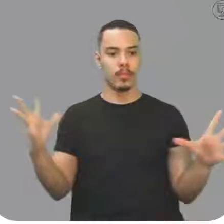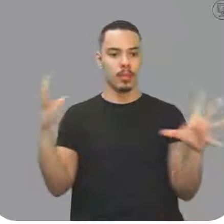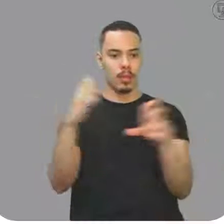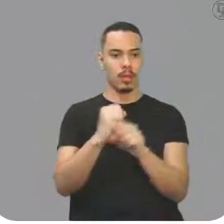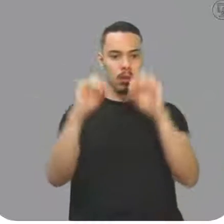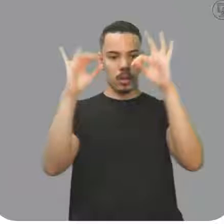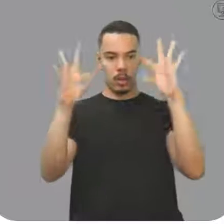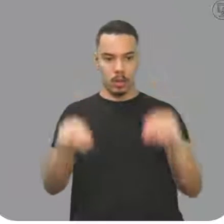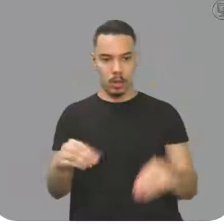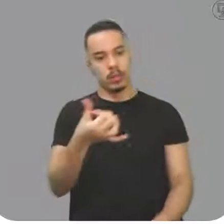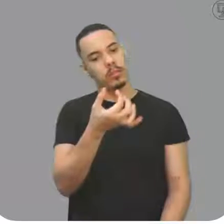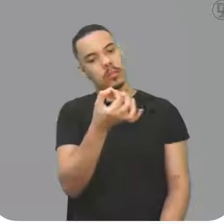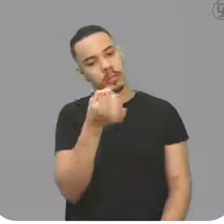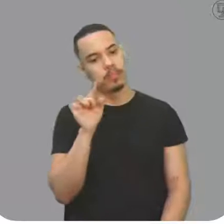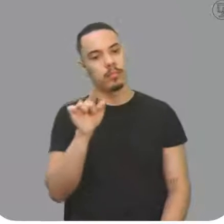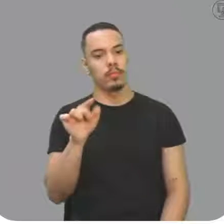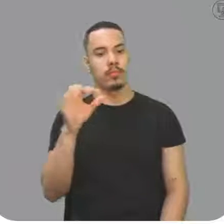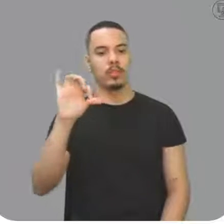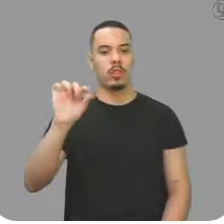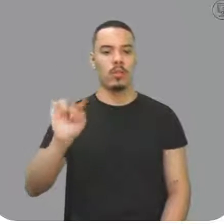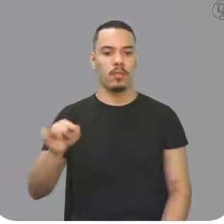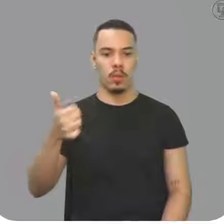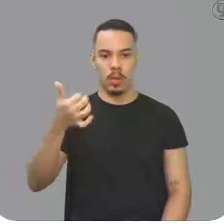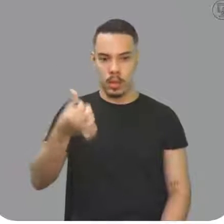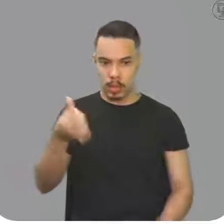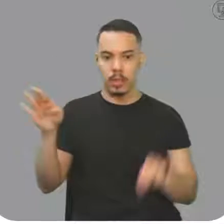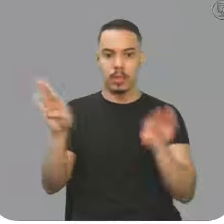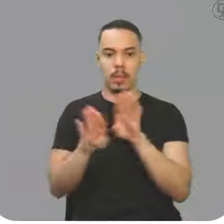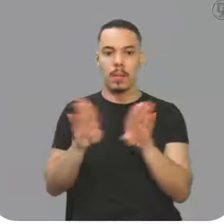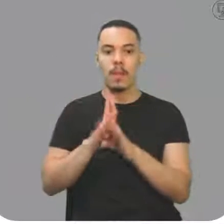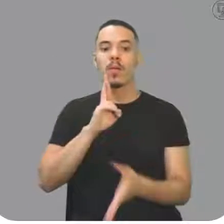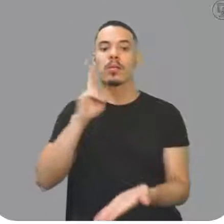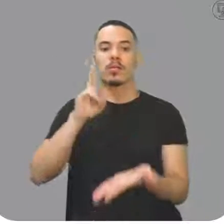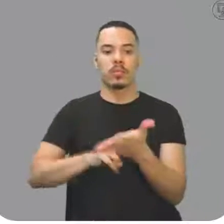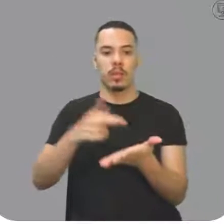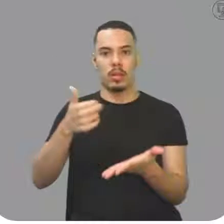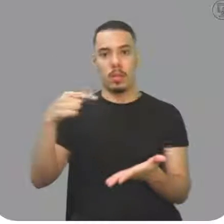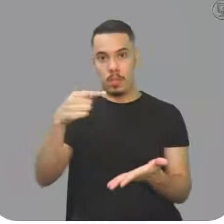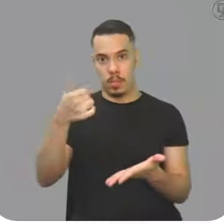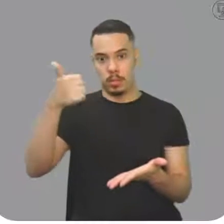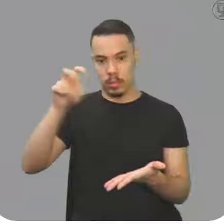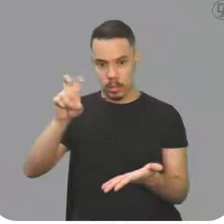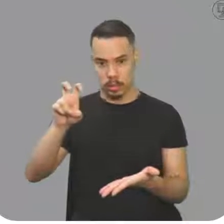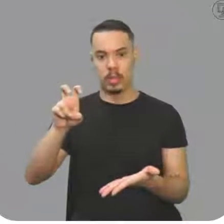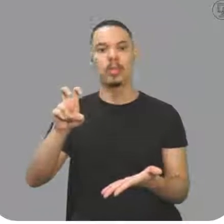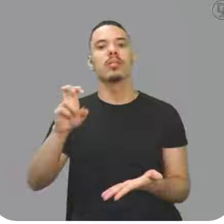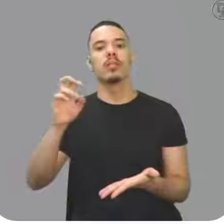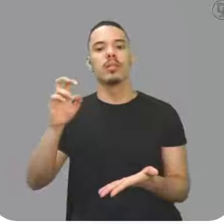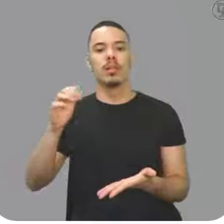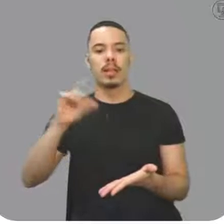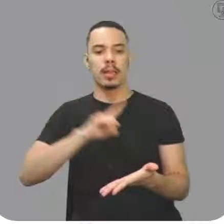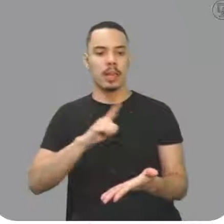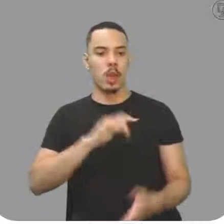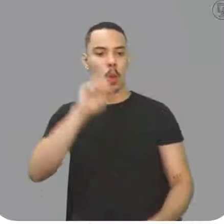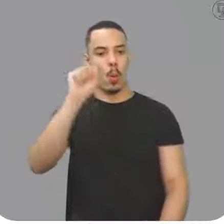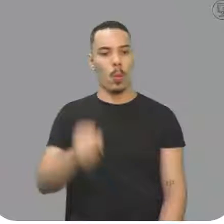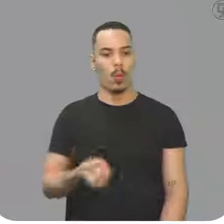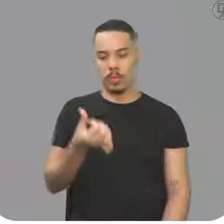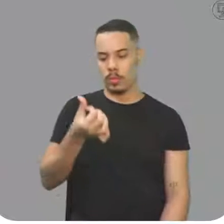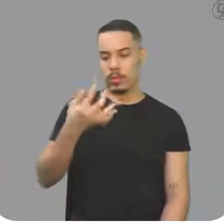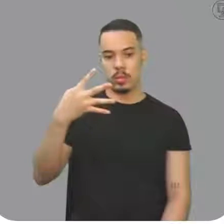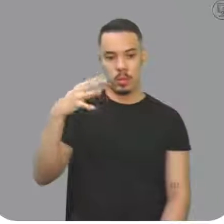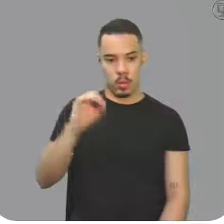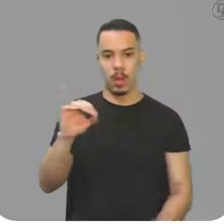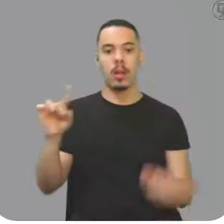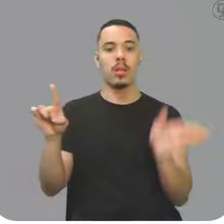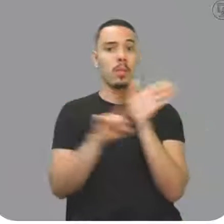Multiplicando 60 com 9,6 e também o resultado com 15, nós temos 8.640. E